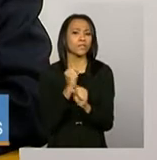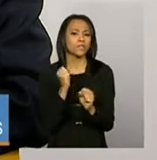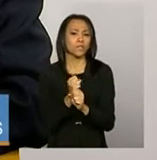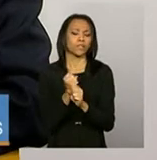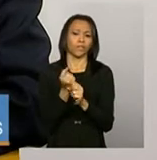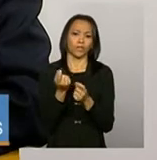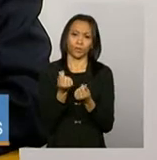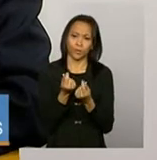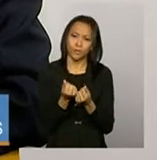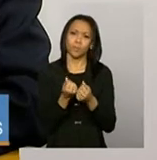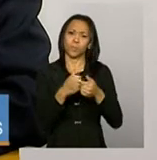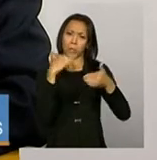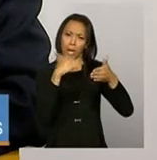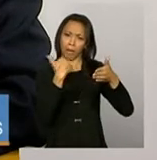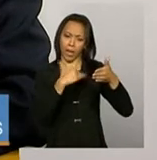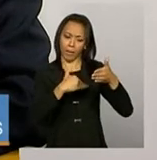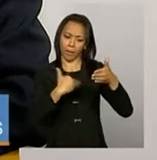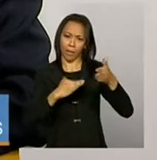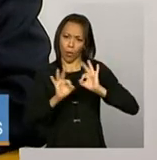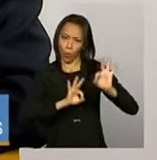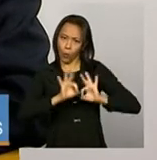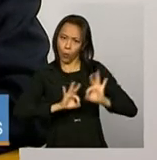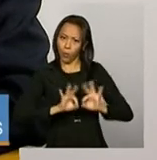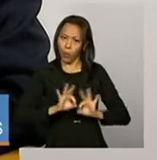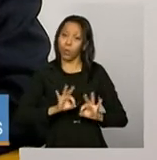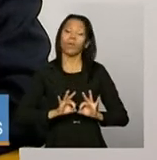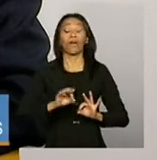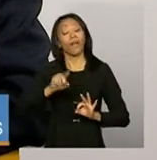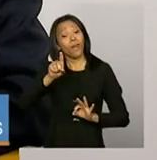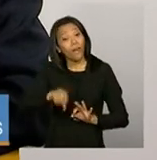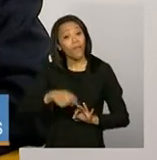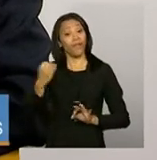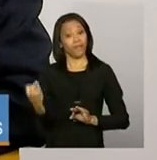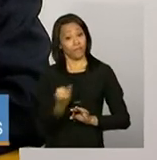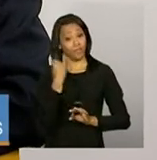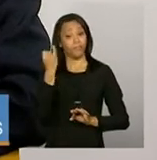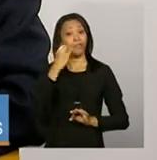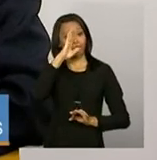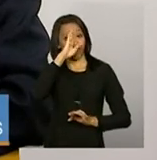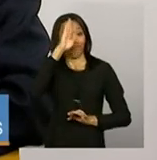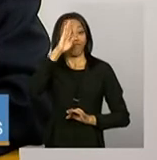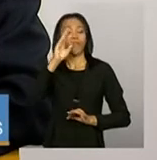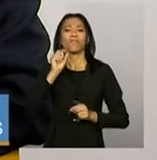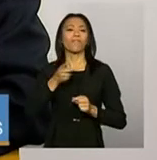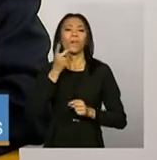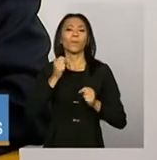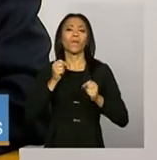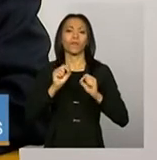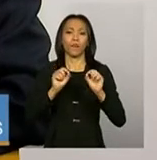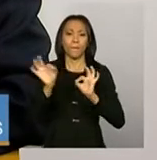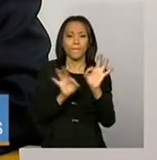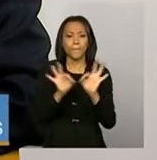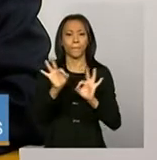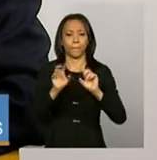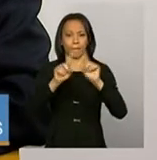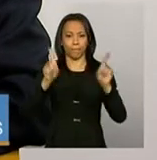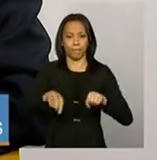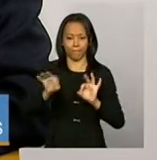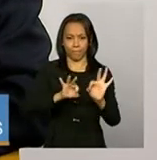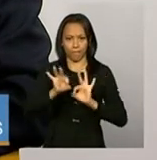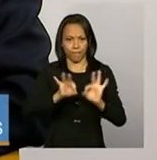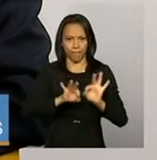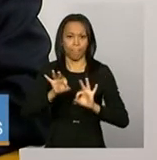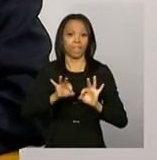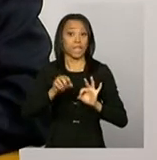de classificação de recursos no orçamento, acho que é fundamental falar de planejamento. O planejamento, ele